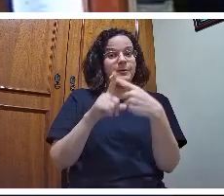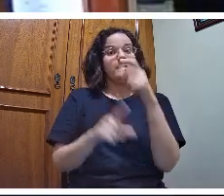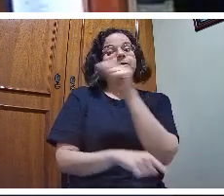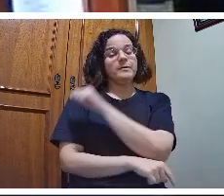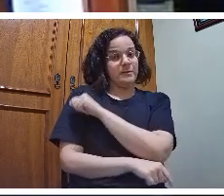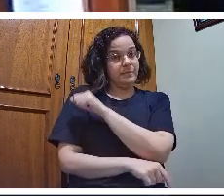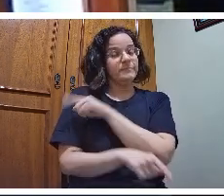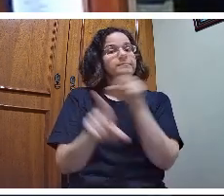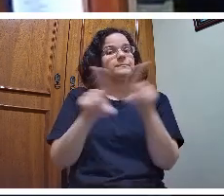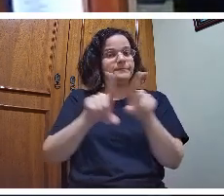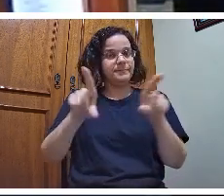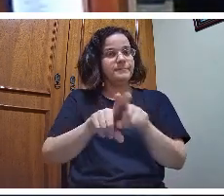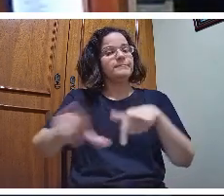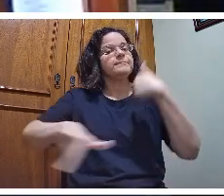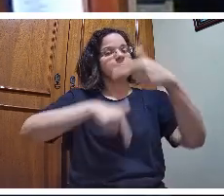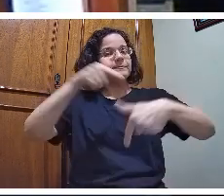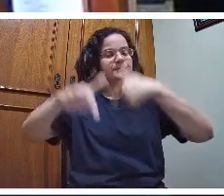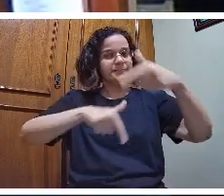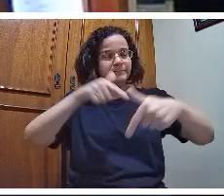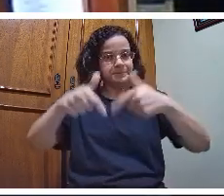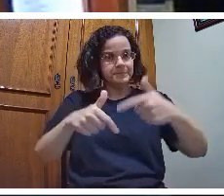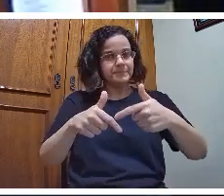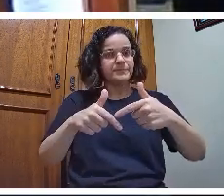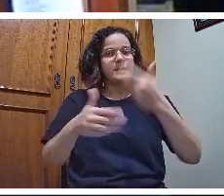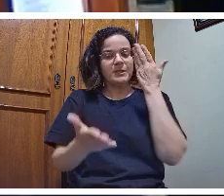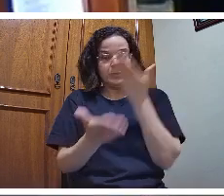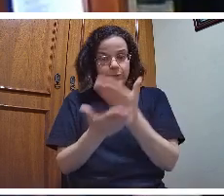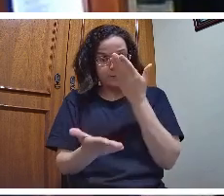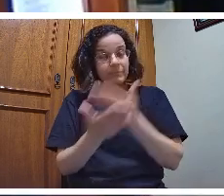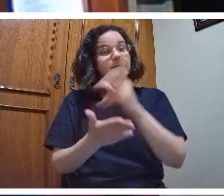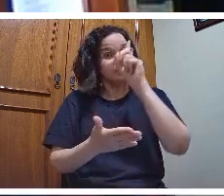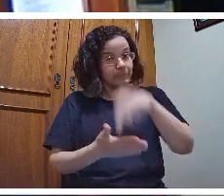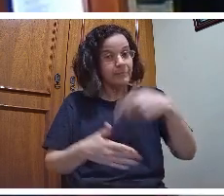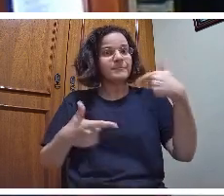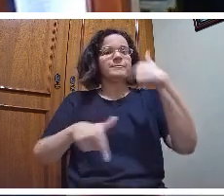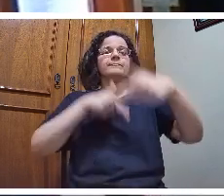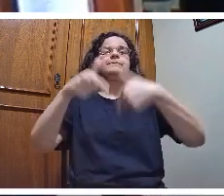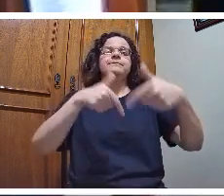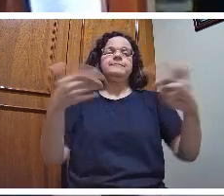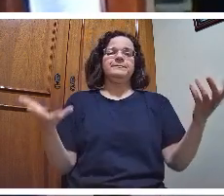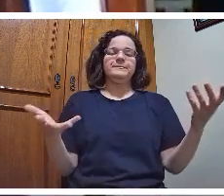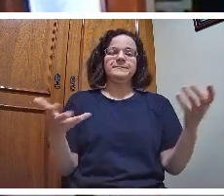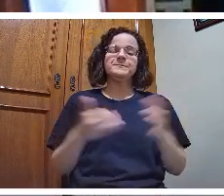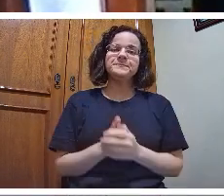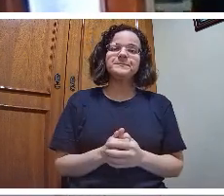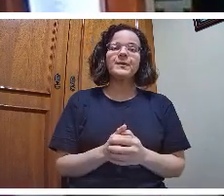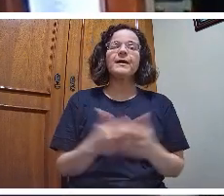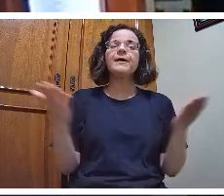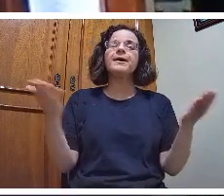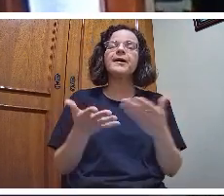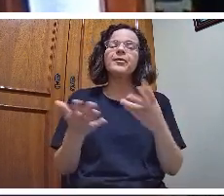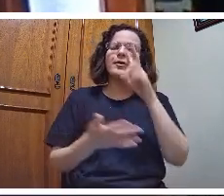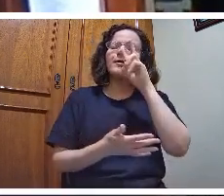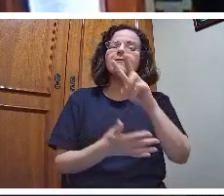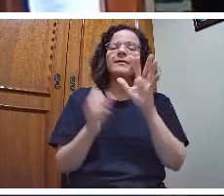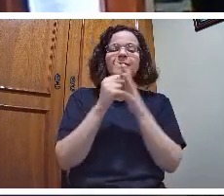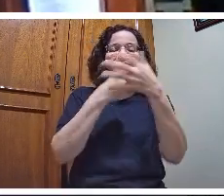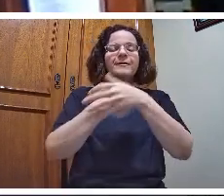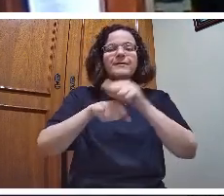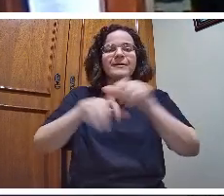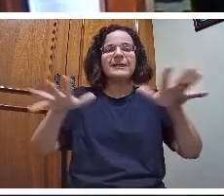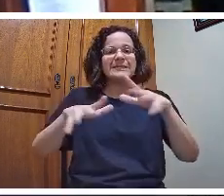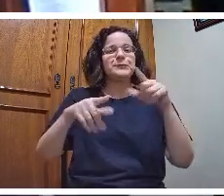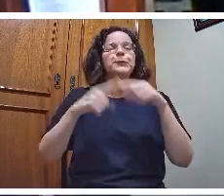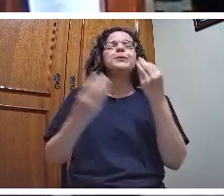o aluno também trabalha. Estudar é trabalho. Basta ver agora nessa pandemia como é difícil para nós professores